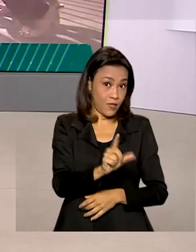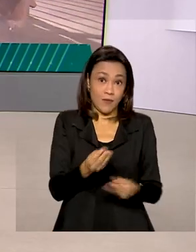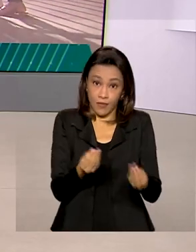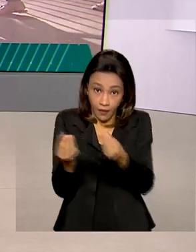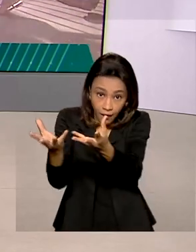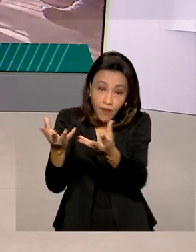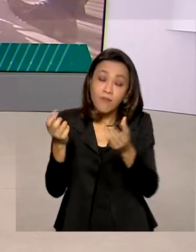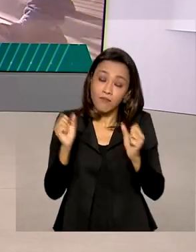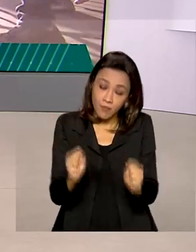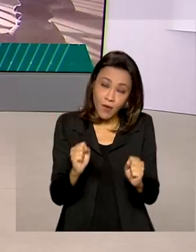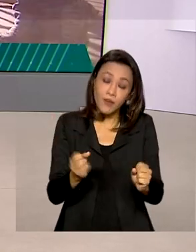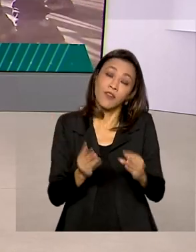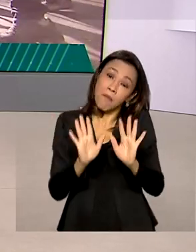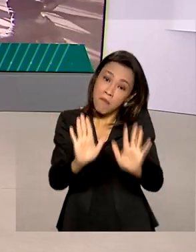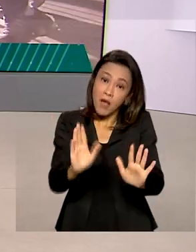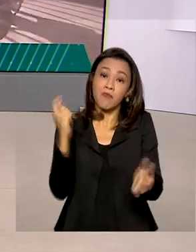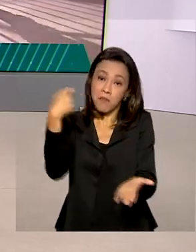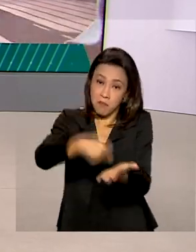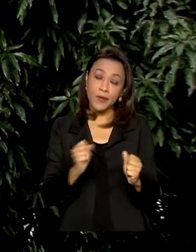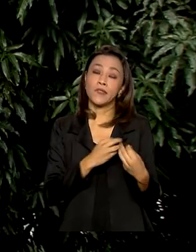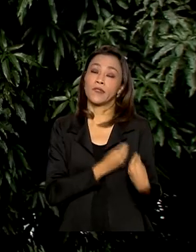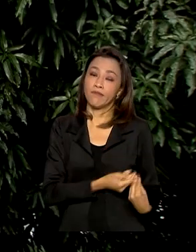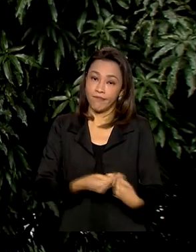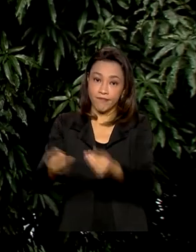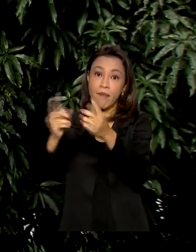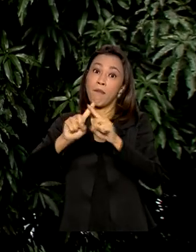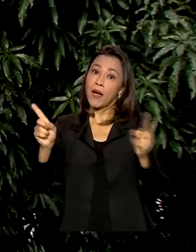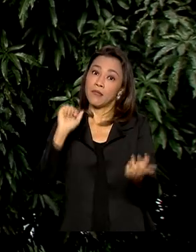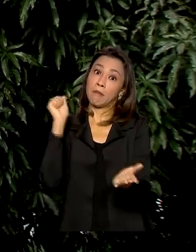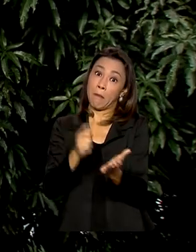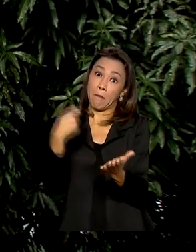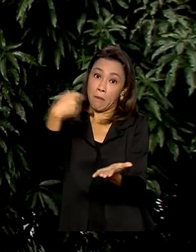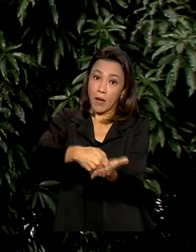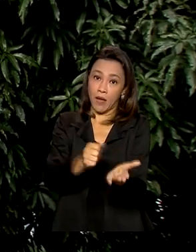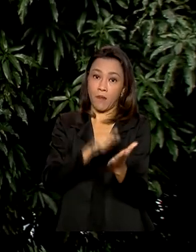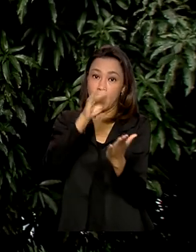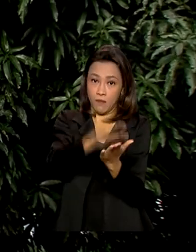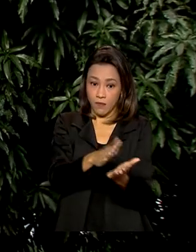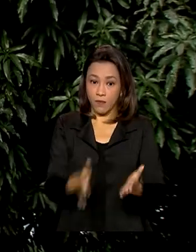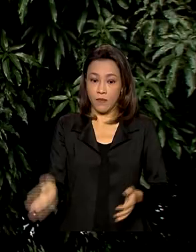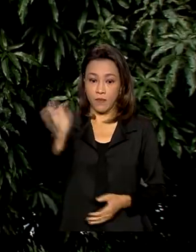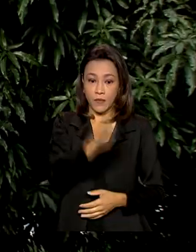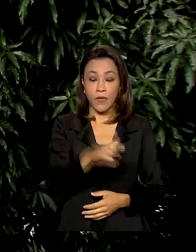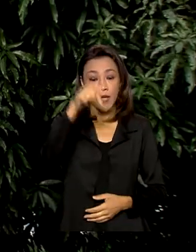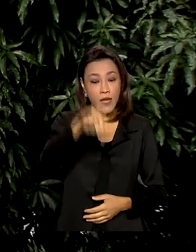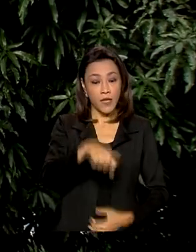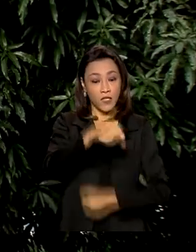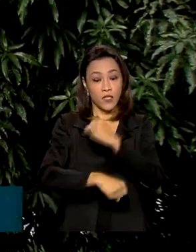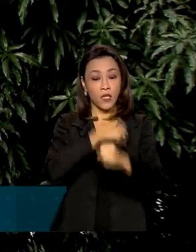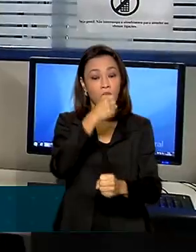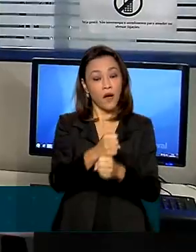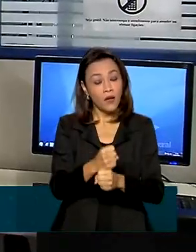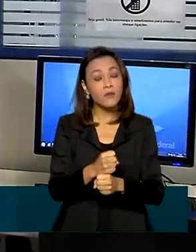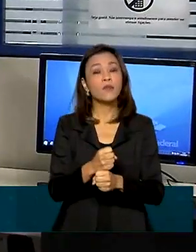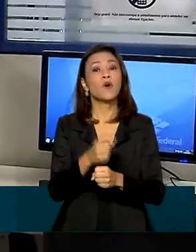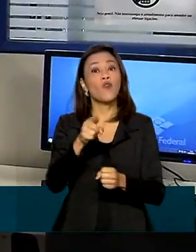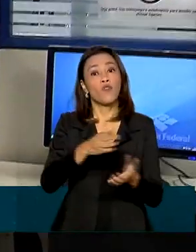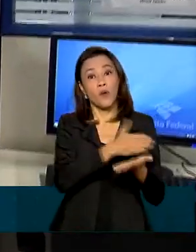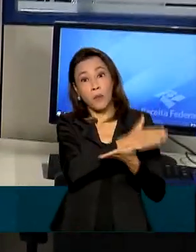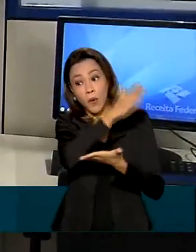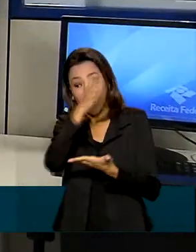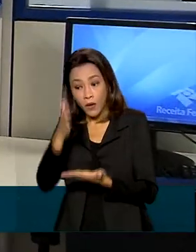ainda pode enviar, mas vai pagar multa. Por causa da pandemia, neste ano, a entrega da declaração foi